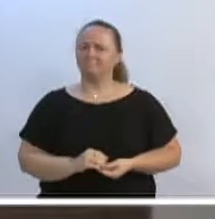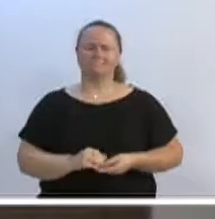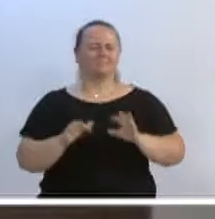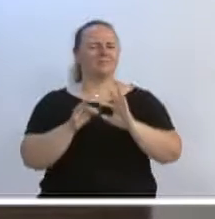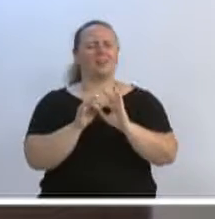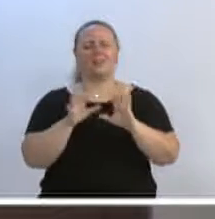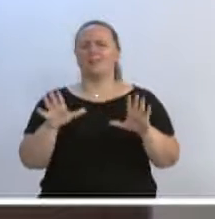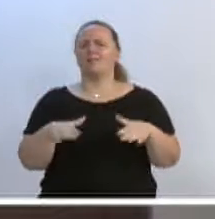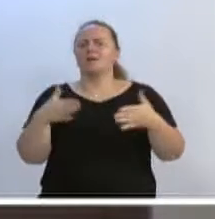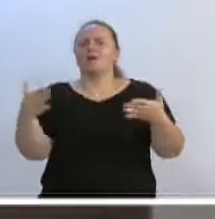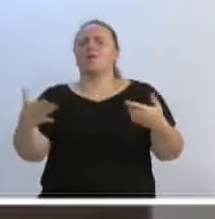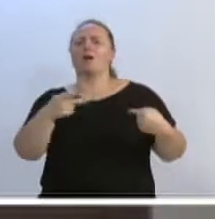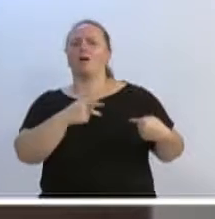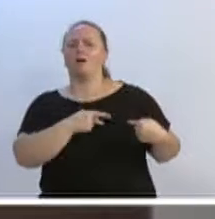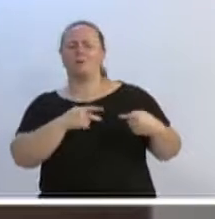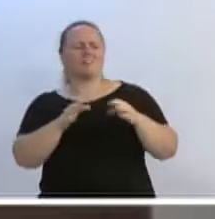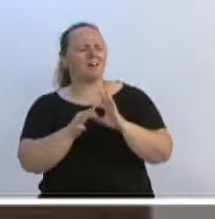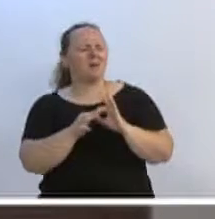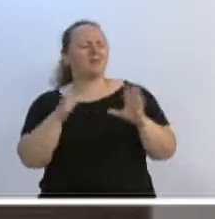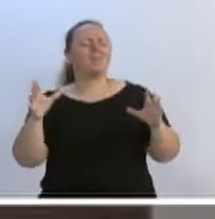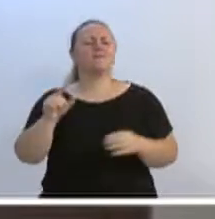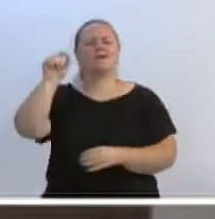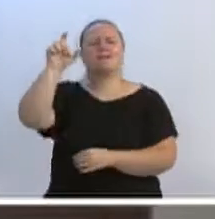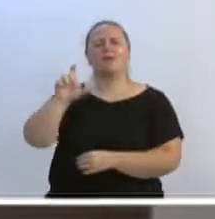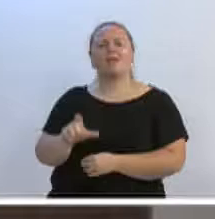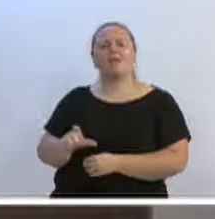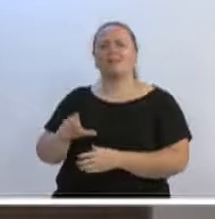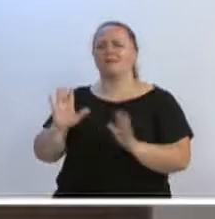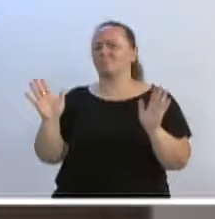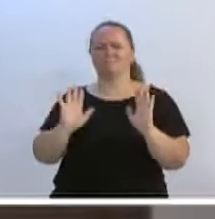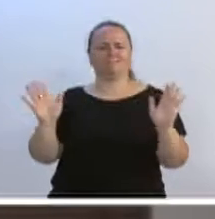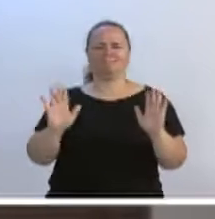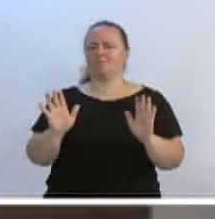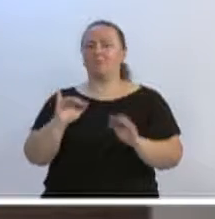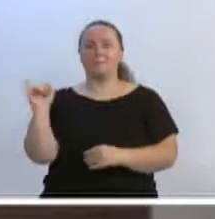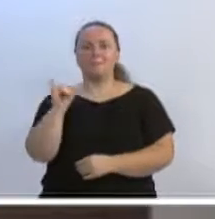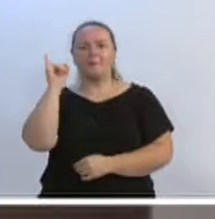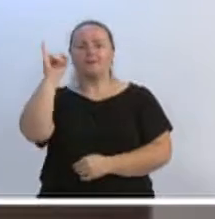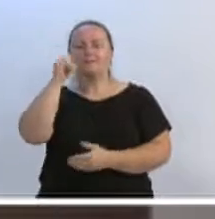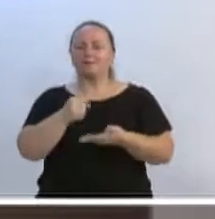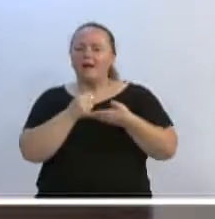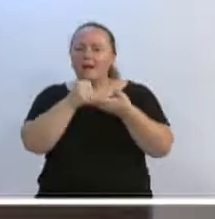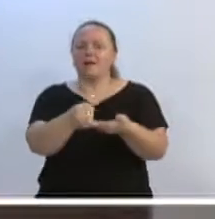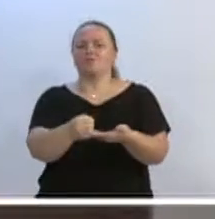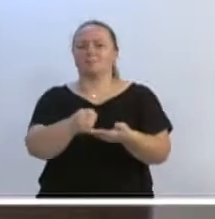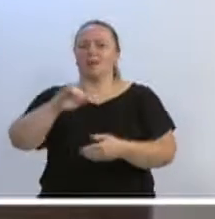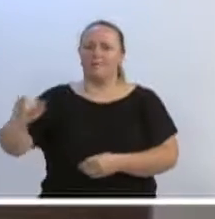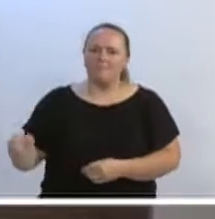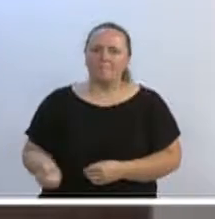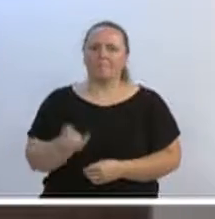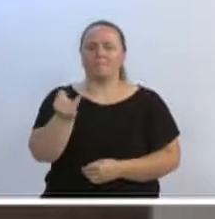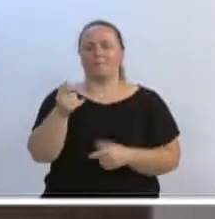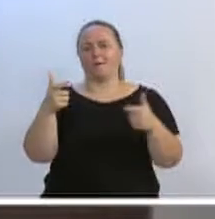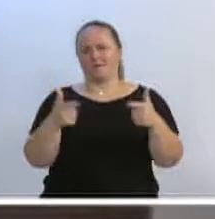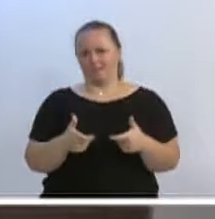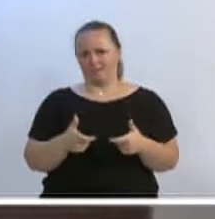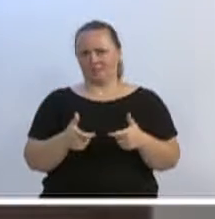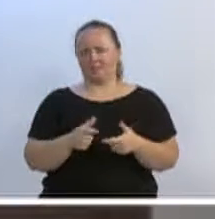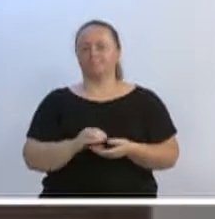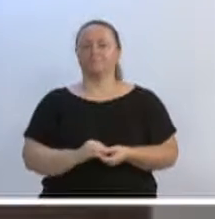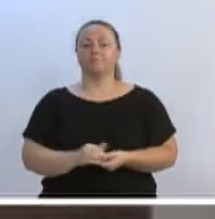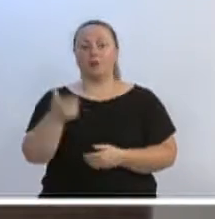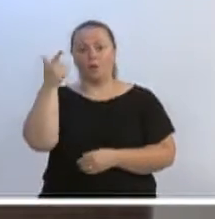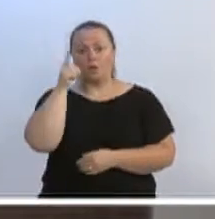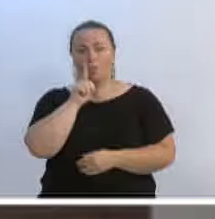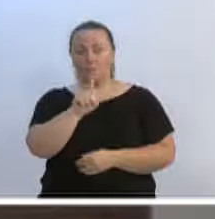político, independente de gestor, para exatamente ocupar esses espaços. Então, são, aqui, presidente desta casa, são 325 novas